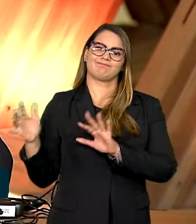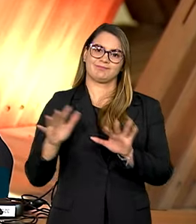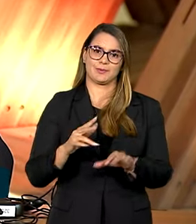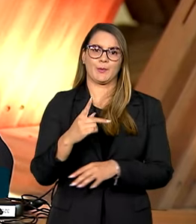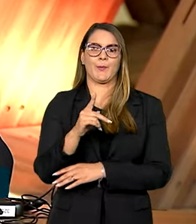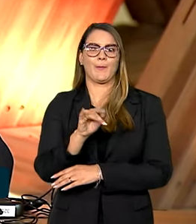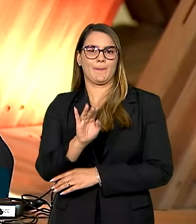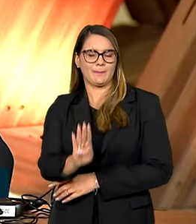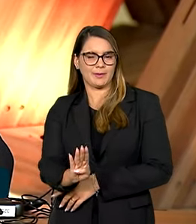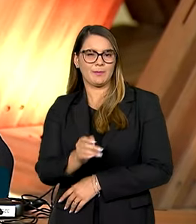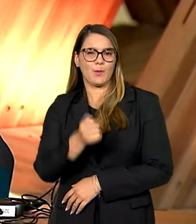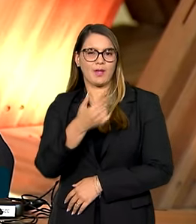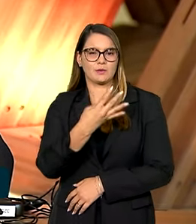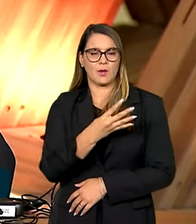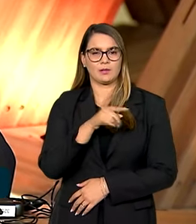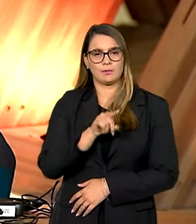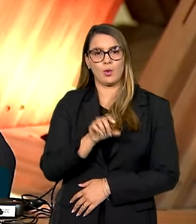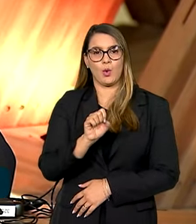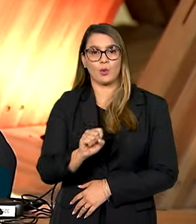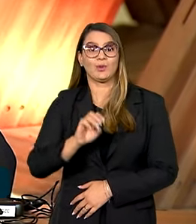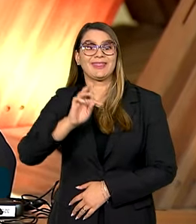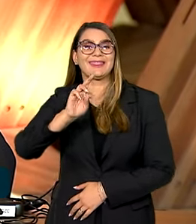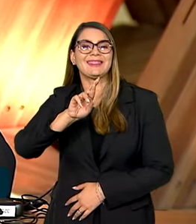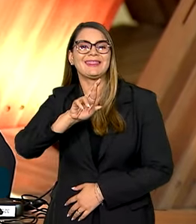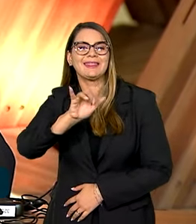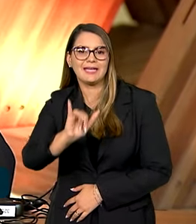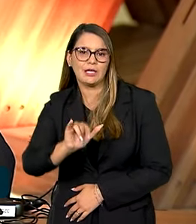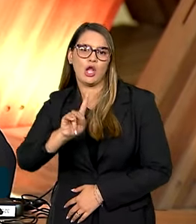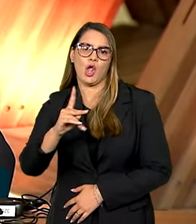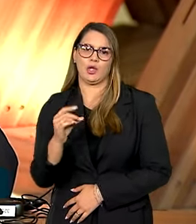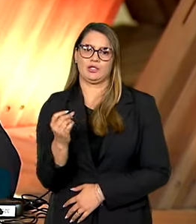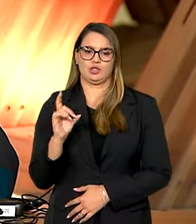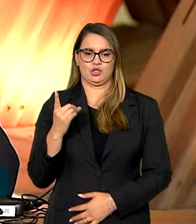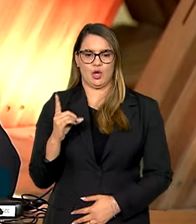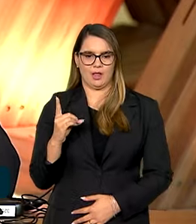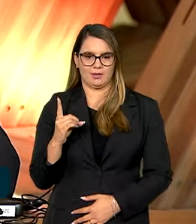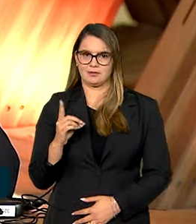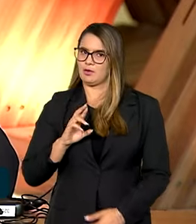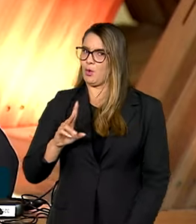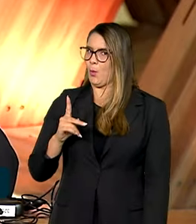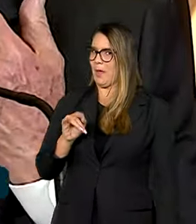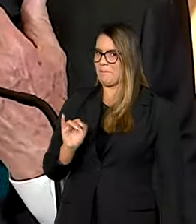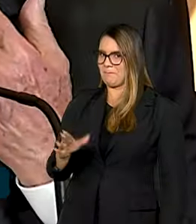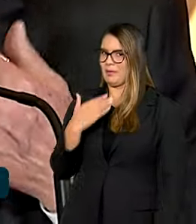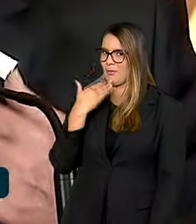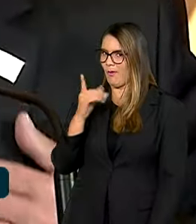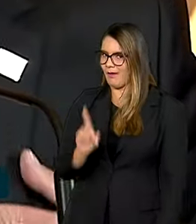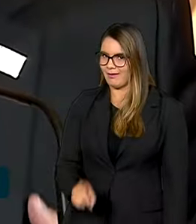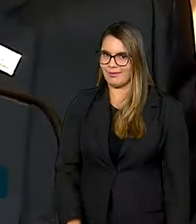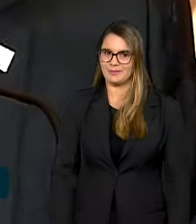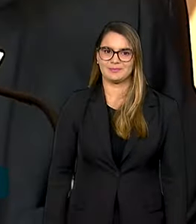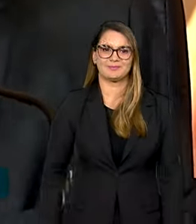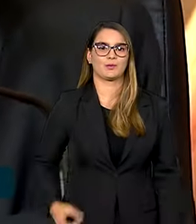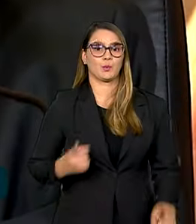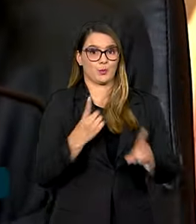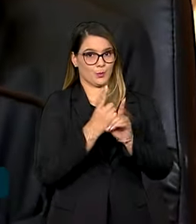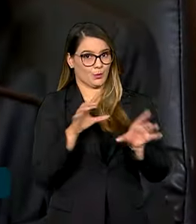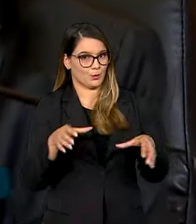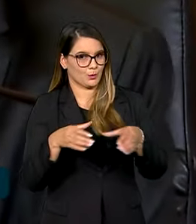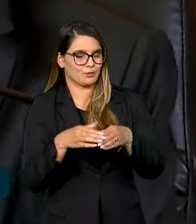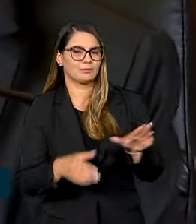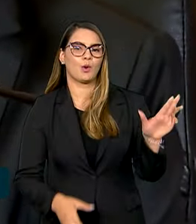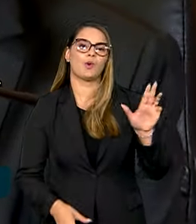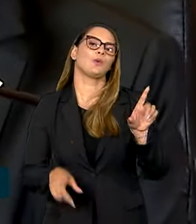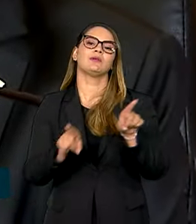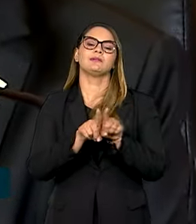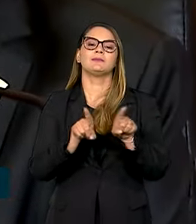de 4,8 trilhões de dólares. Não é um PIB qualquer, gente. No encontro da cúpula, Lula